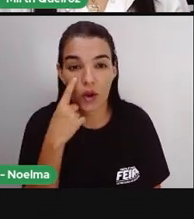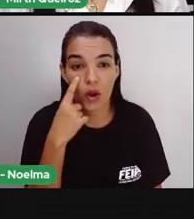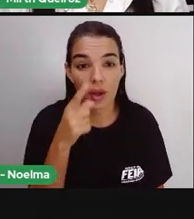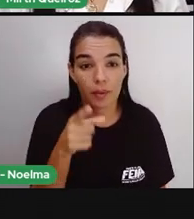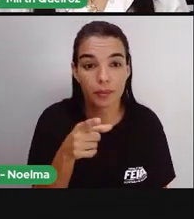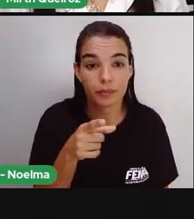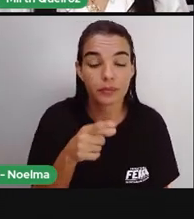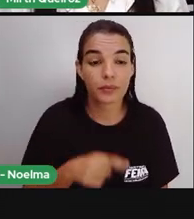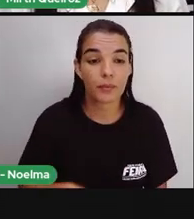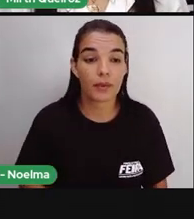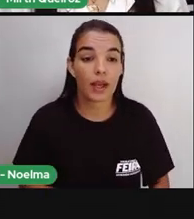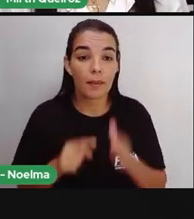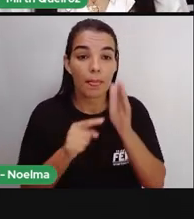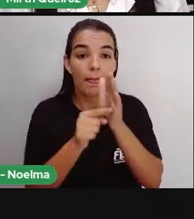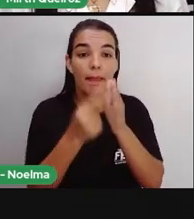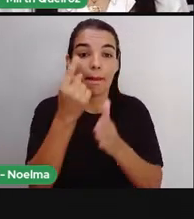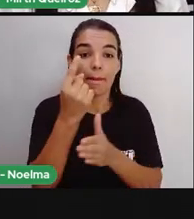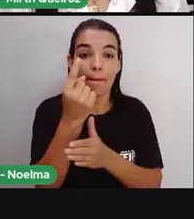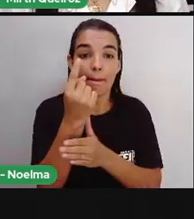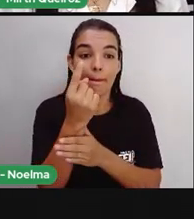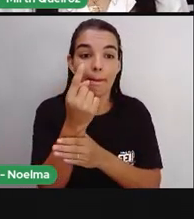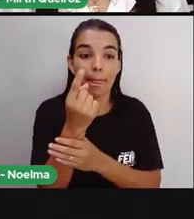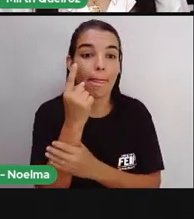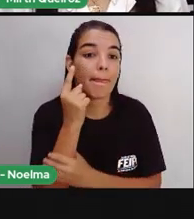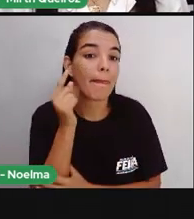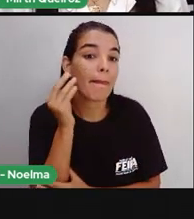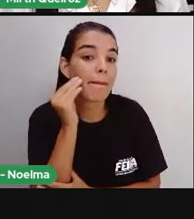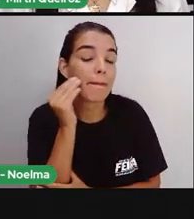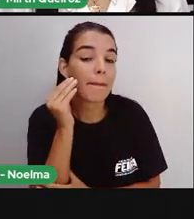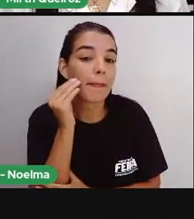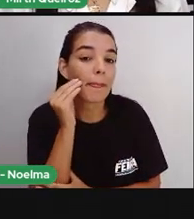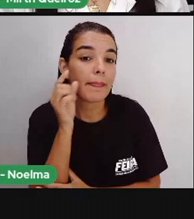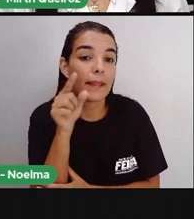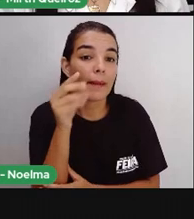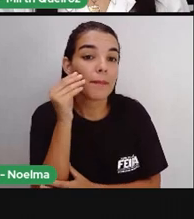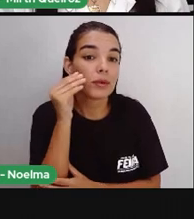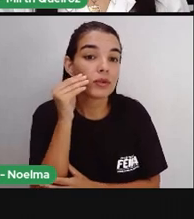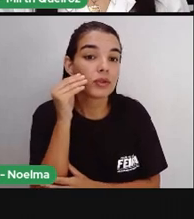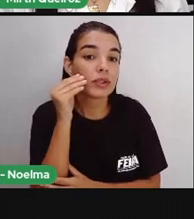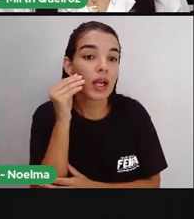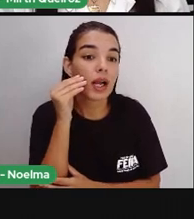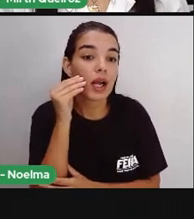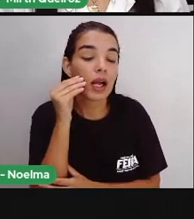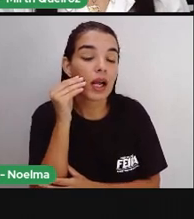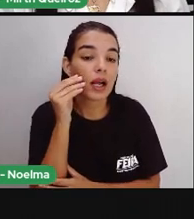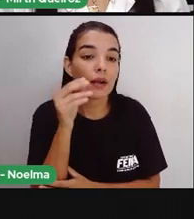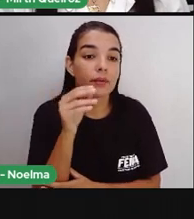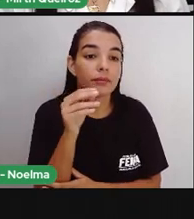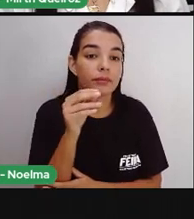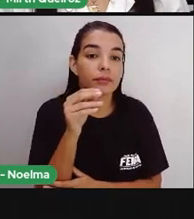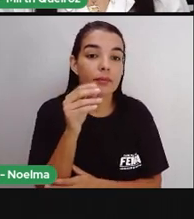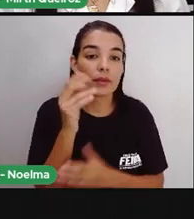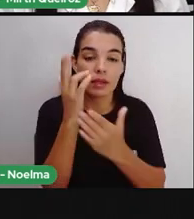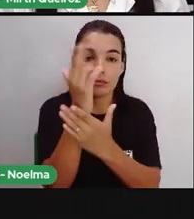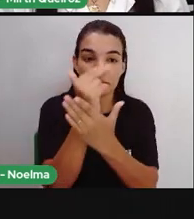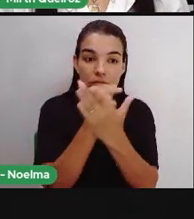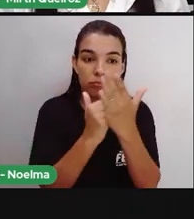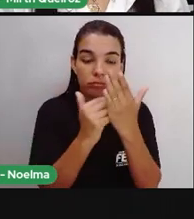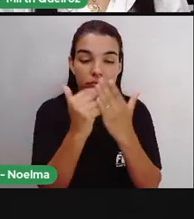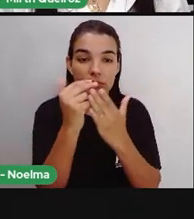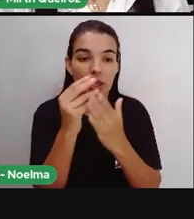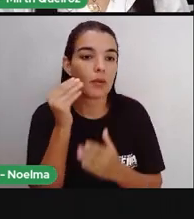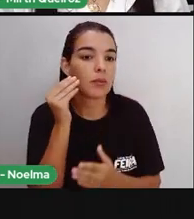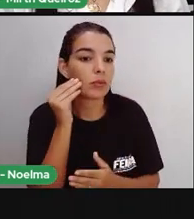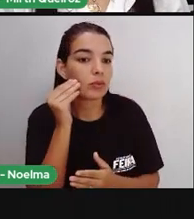aqui a primeira aqui, que é a espície da república, né? Está associada ao padrão monetário brasileiro,